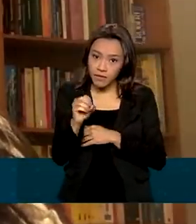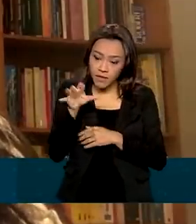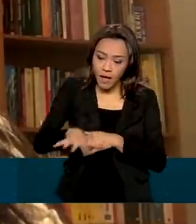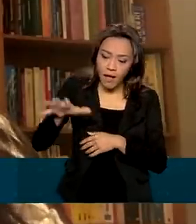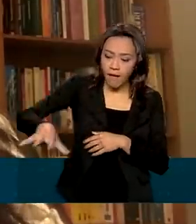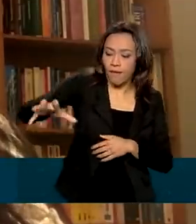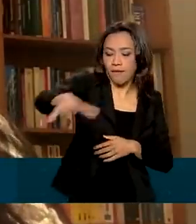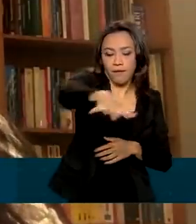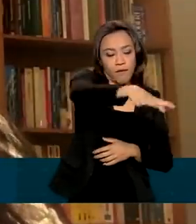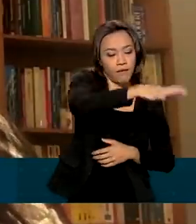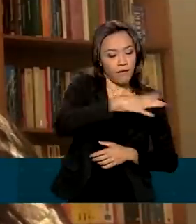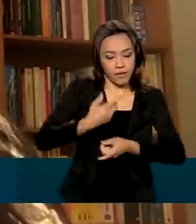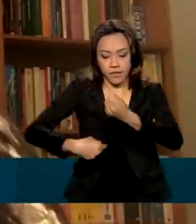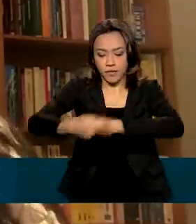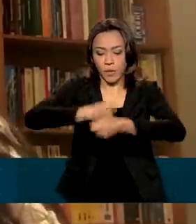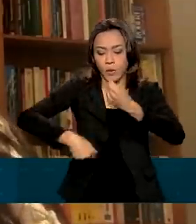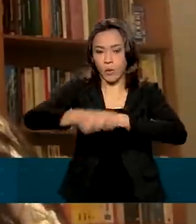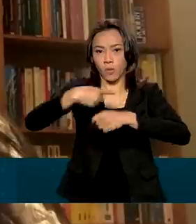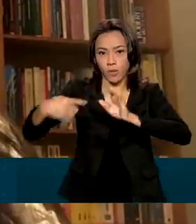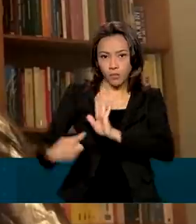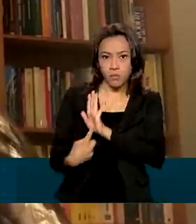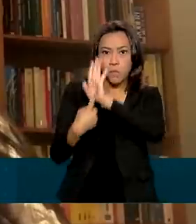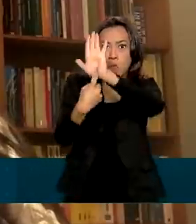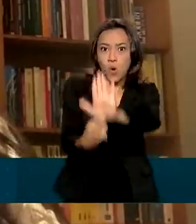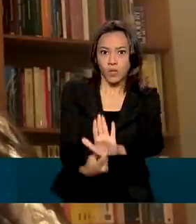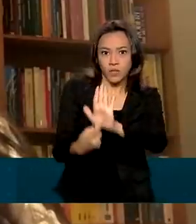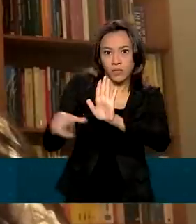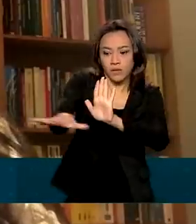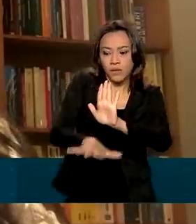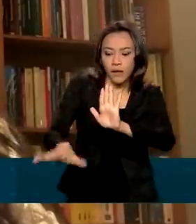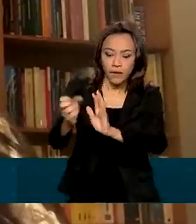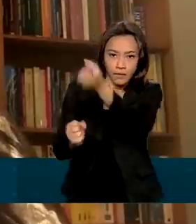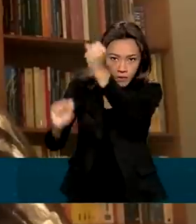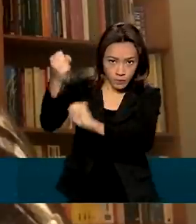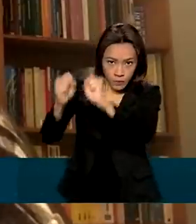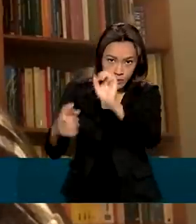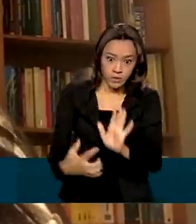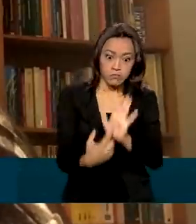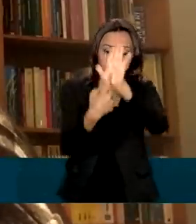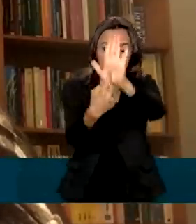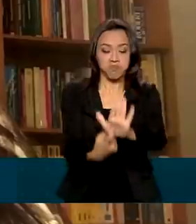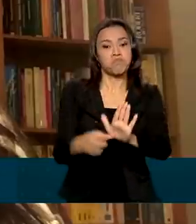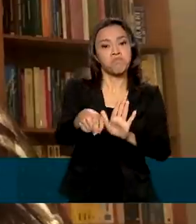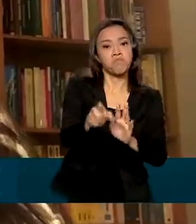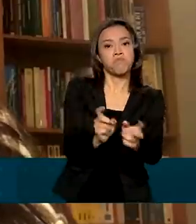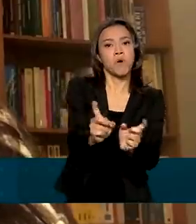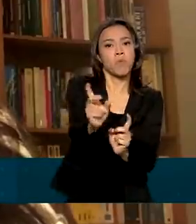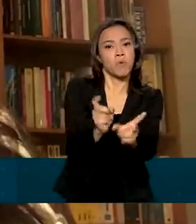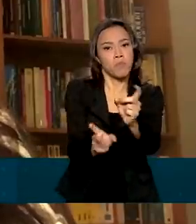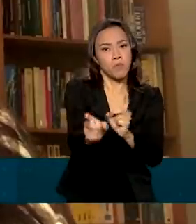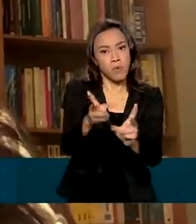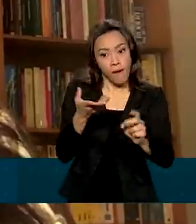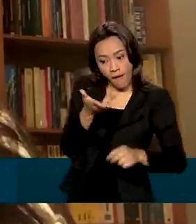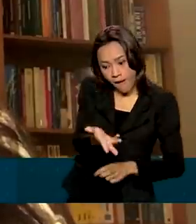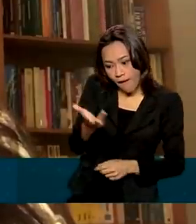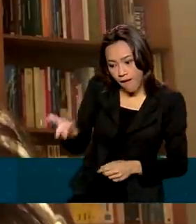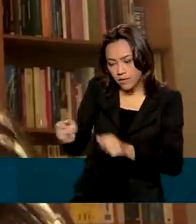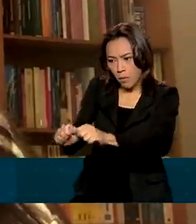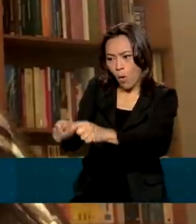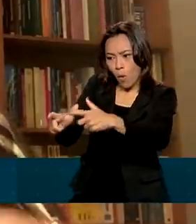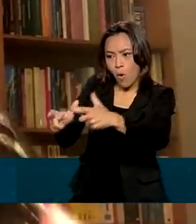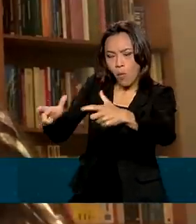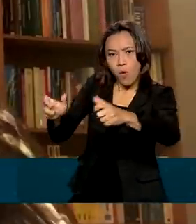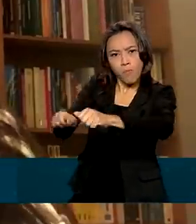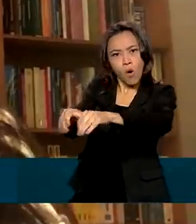E com destaque para a indústria e o comércio, que além de terem essa expansão na